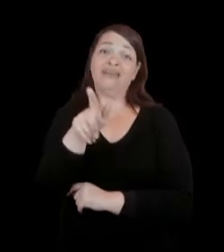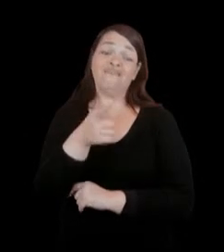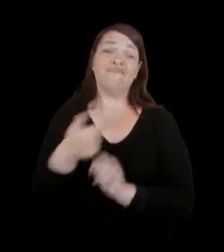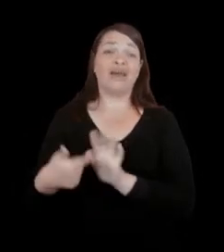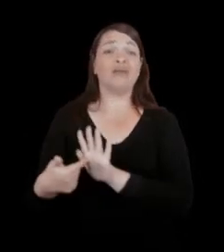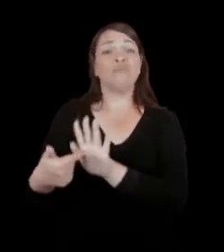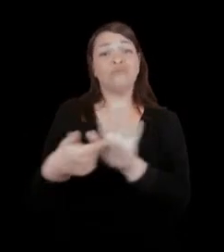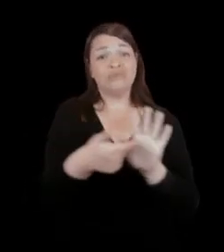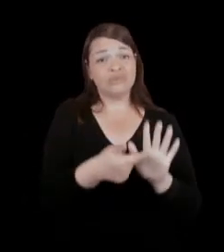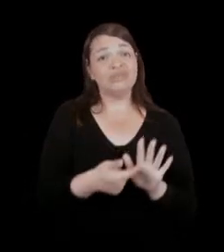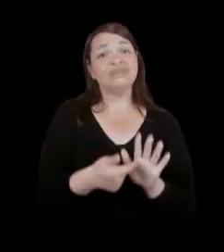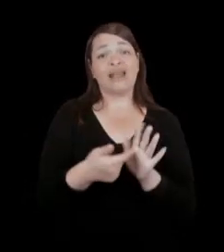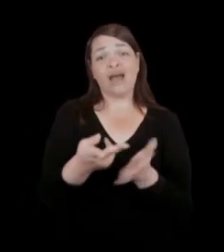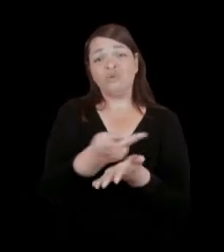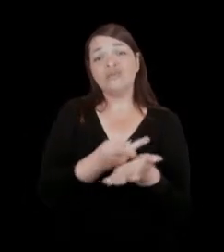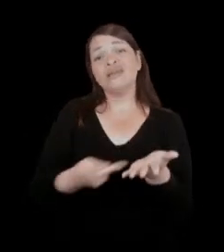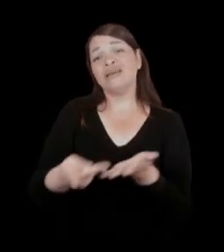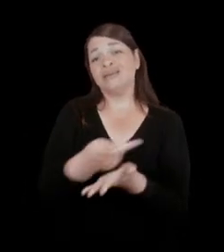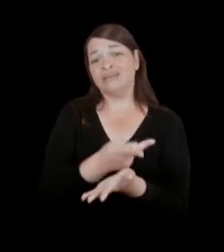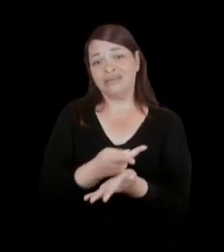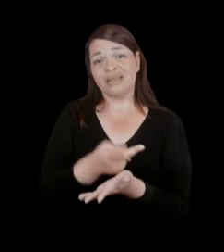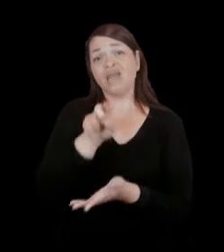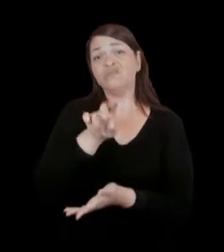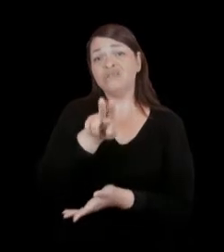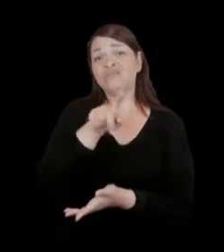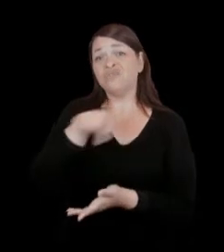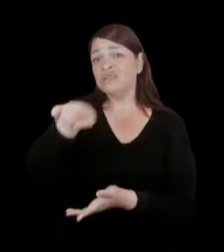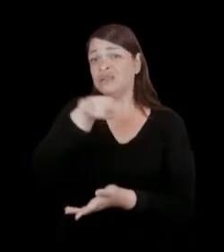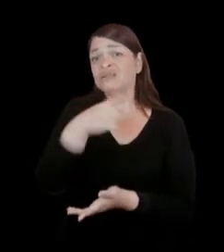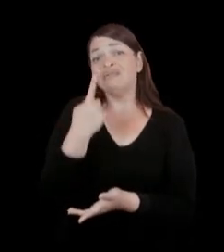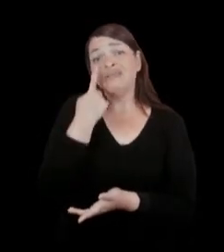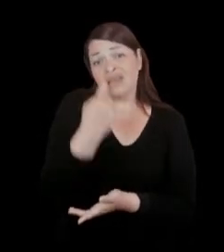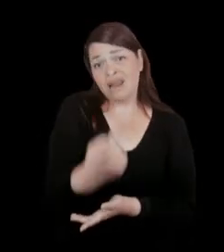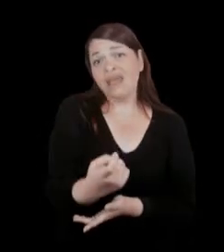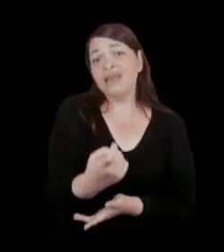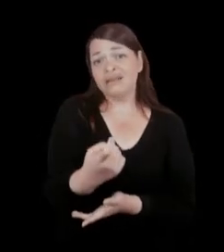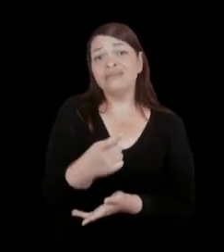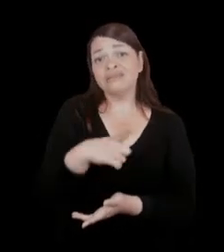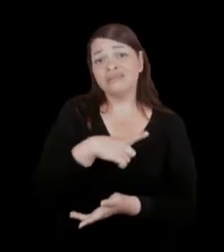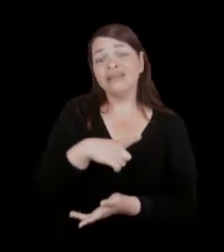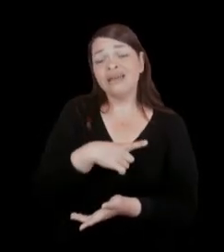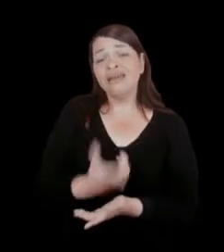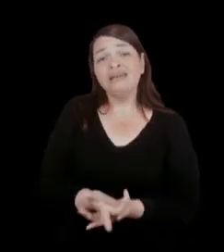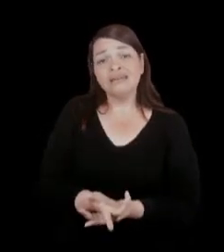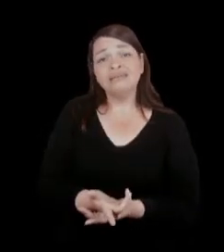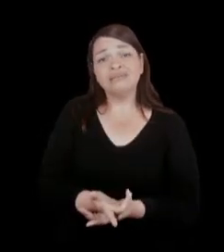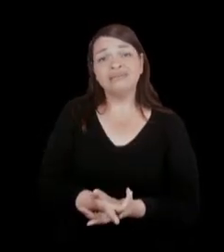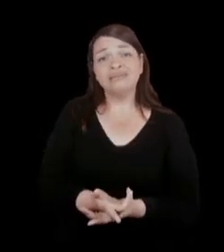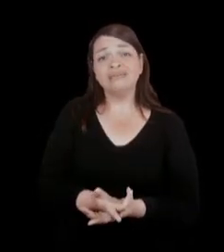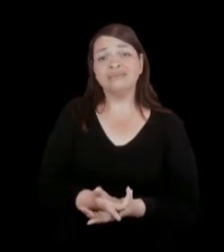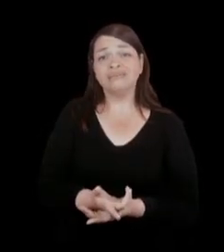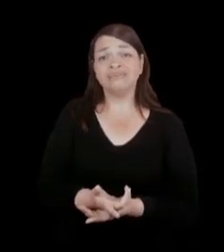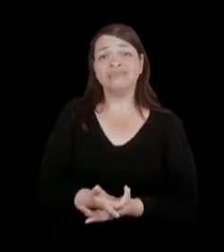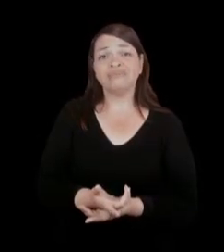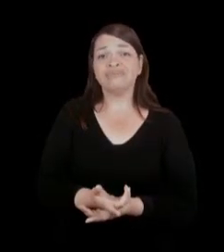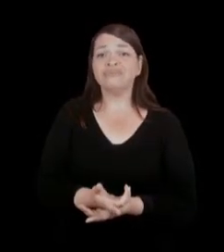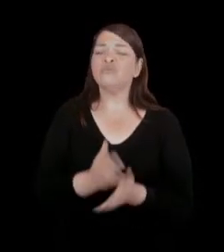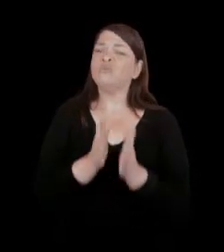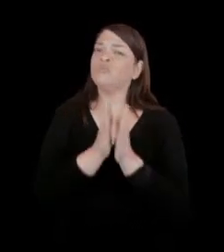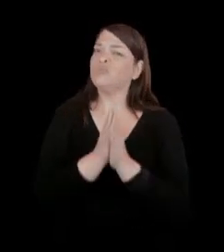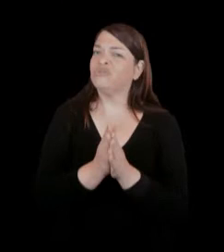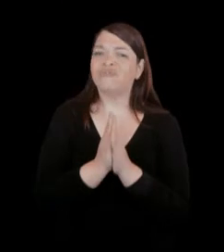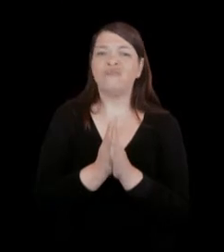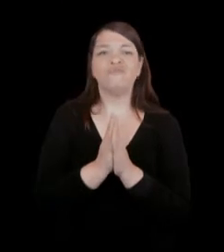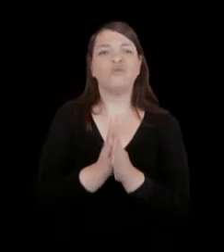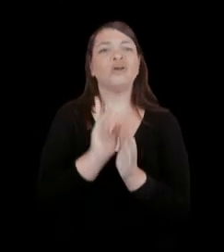plantas, os desenhos que a gente tem, se vocês tiverem interesse. E, é claro, por favor, não hesitem